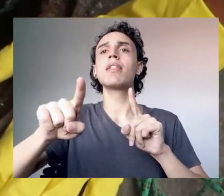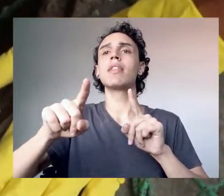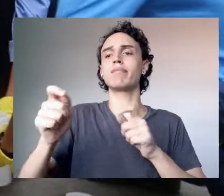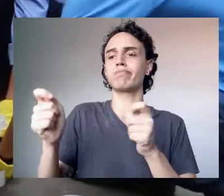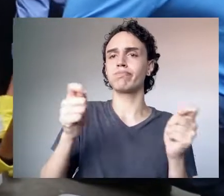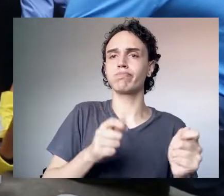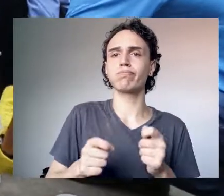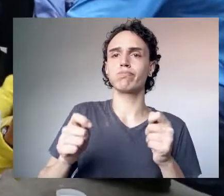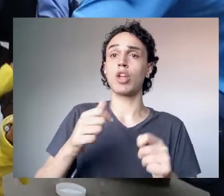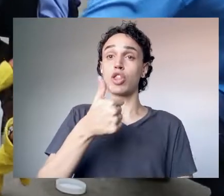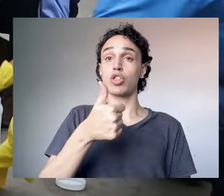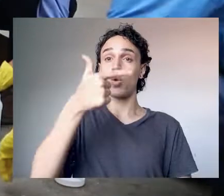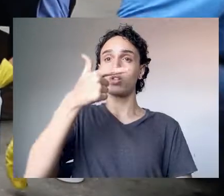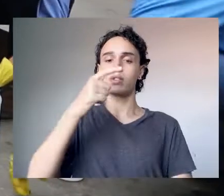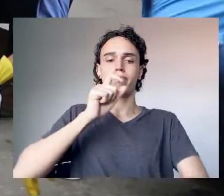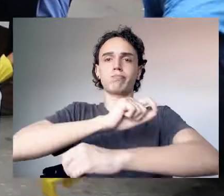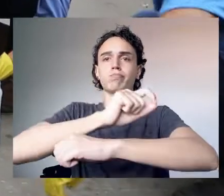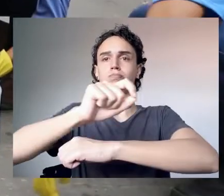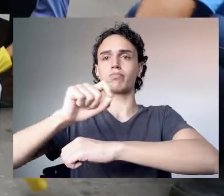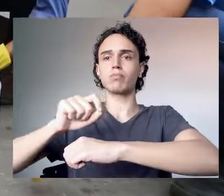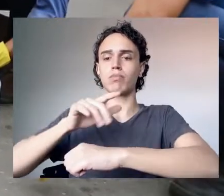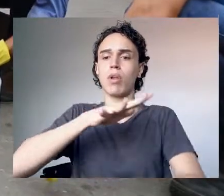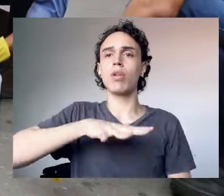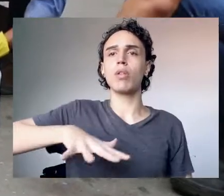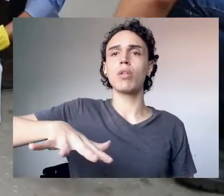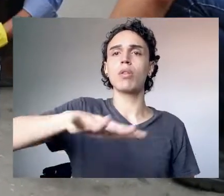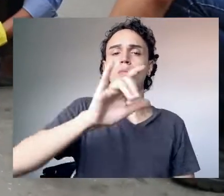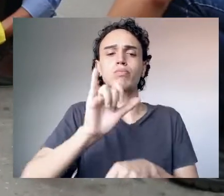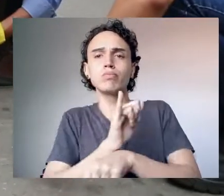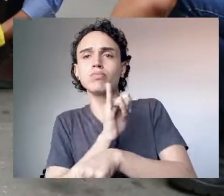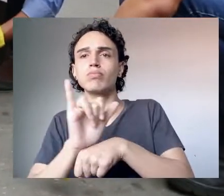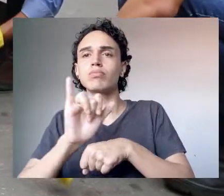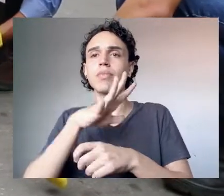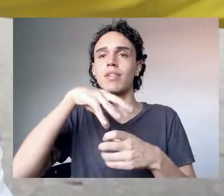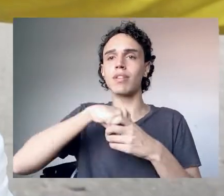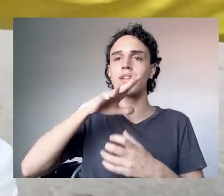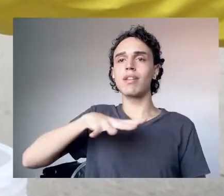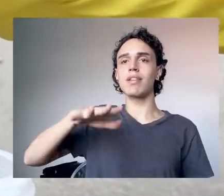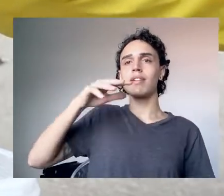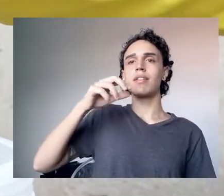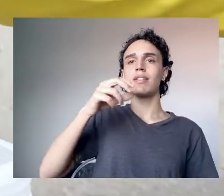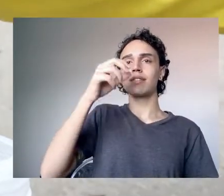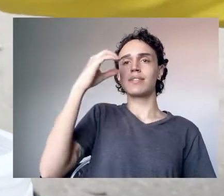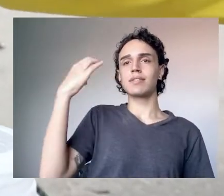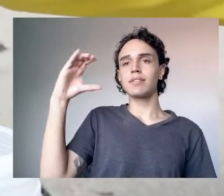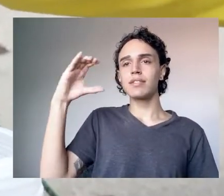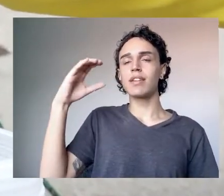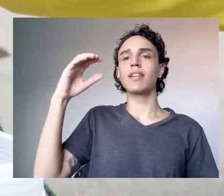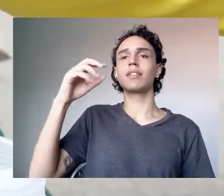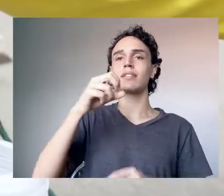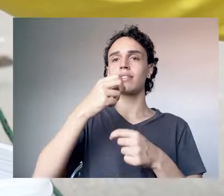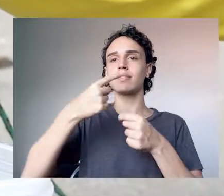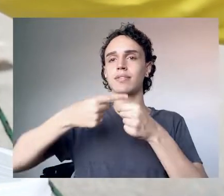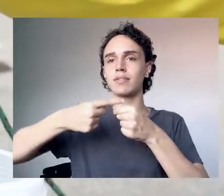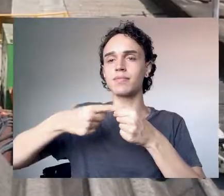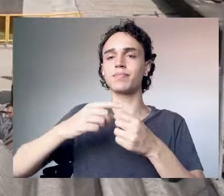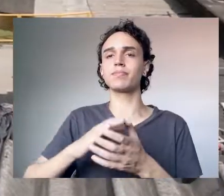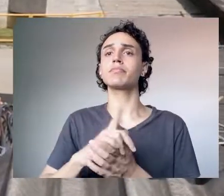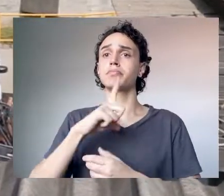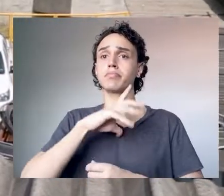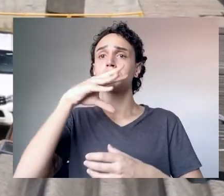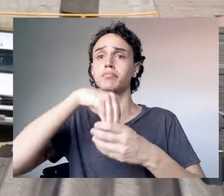semanalmente em 12 pontos georreferenciados e estrategicamente distribuídos pela cidade de Niterói,